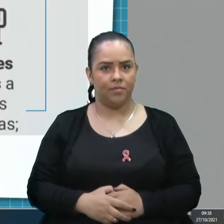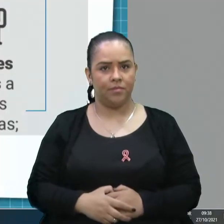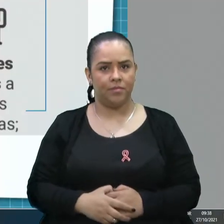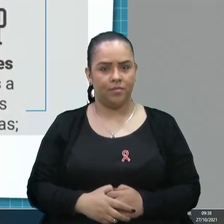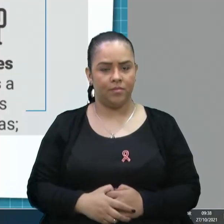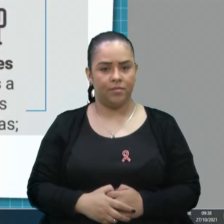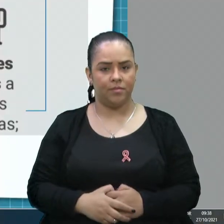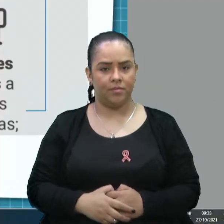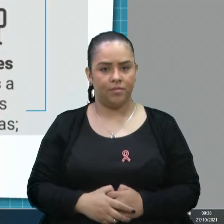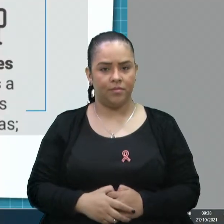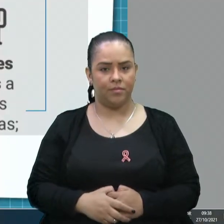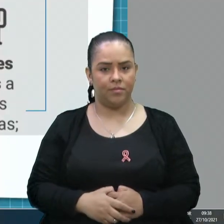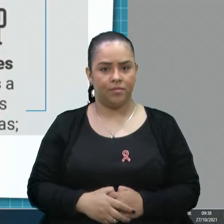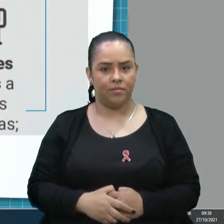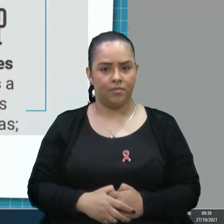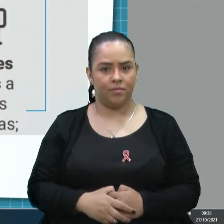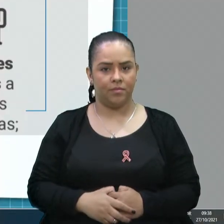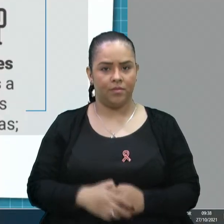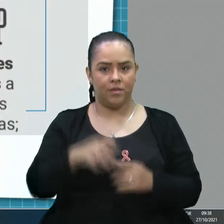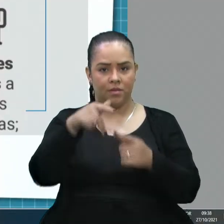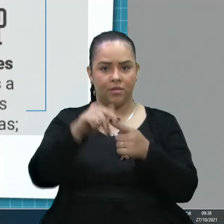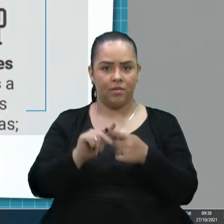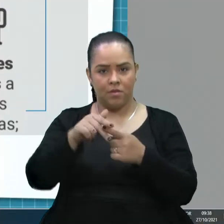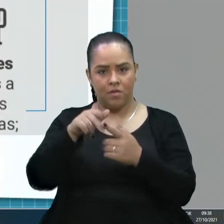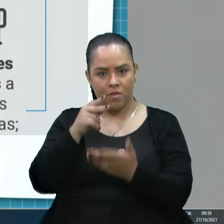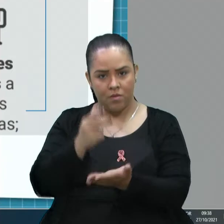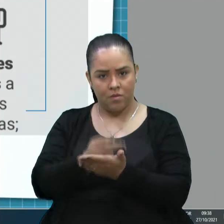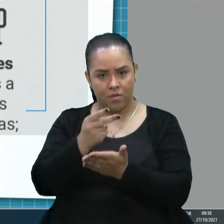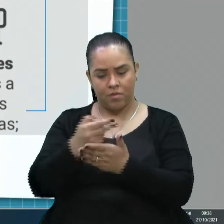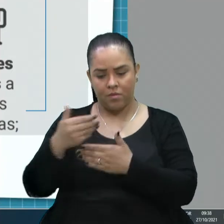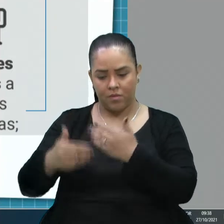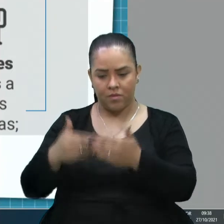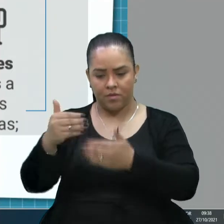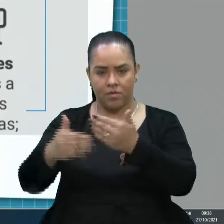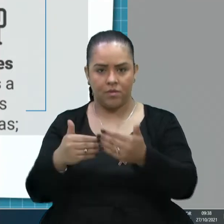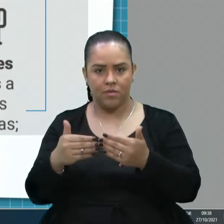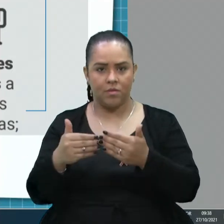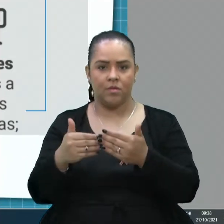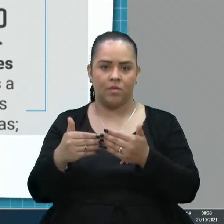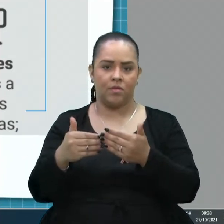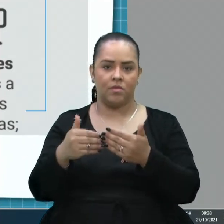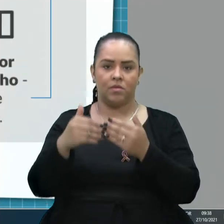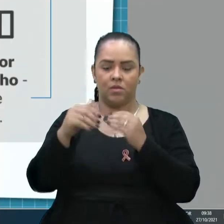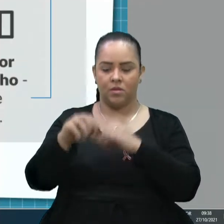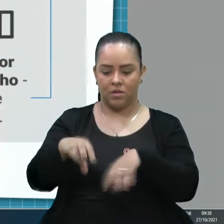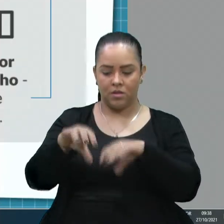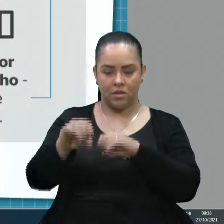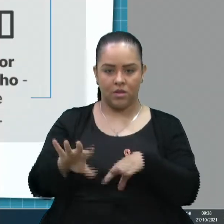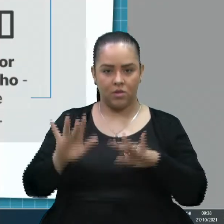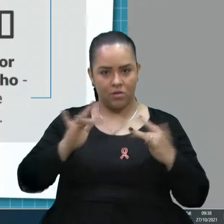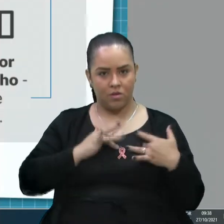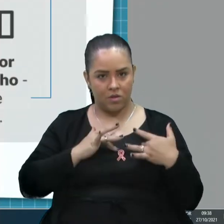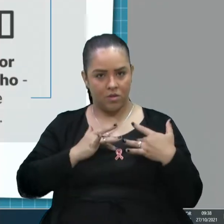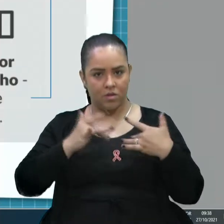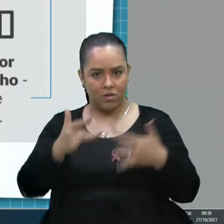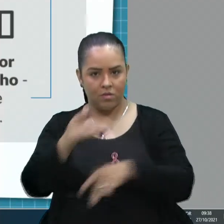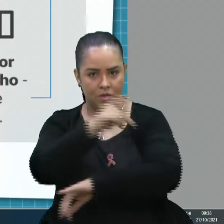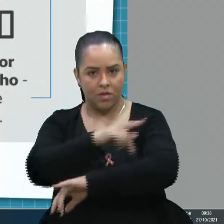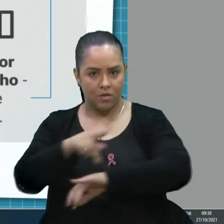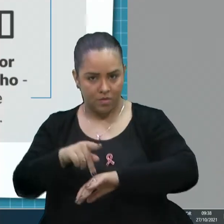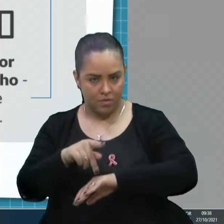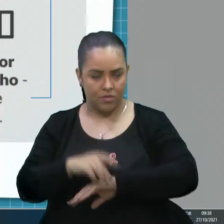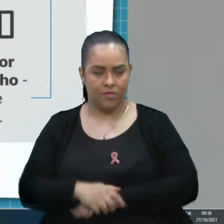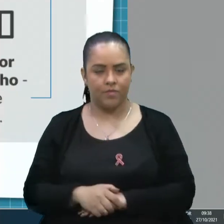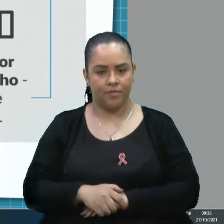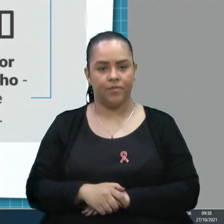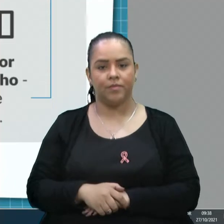Seriam a manutenção e a operação contínua, educadores dedicados à atividade pedagógica, a